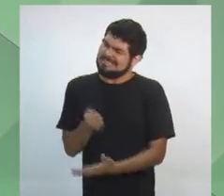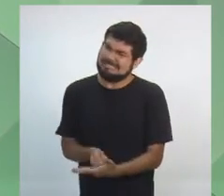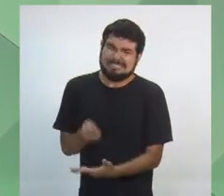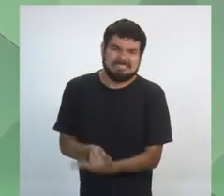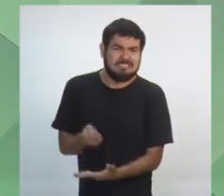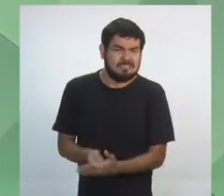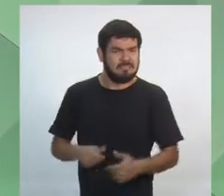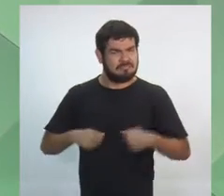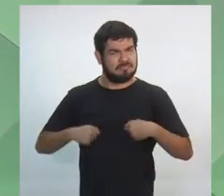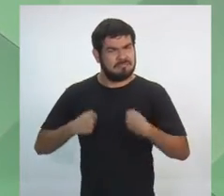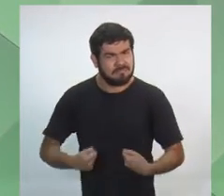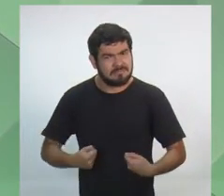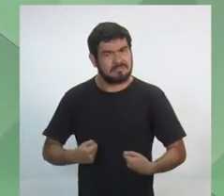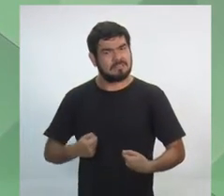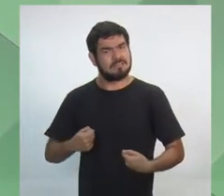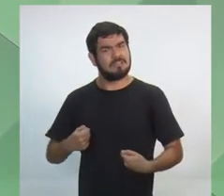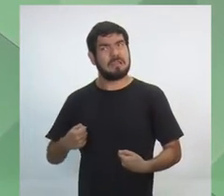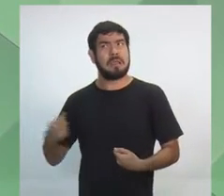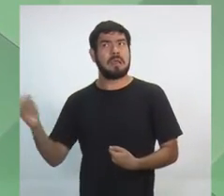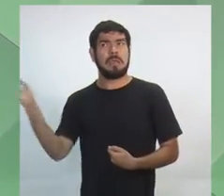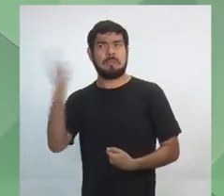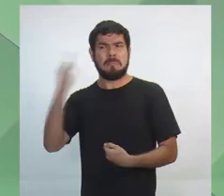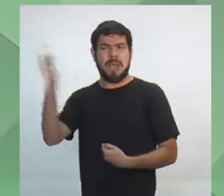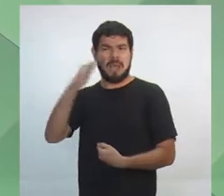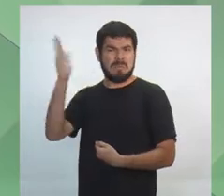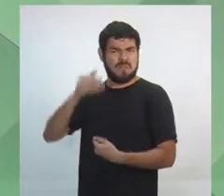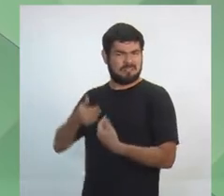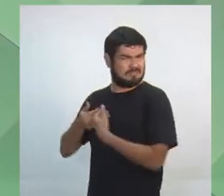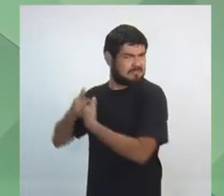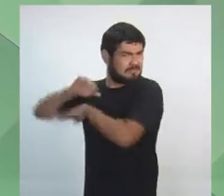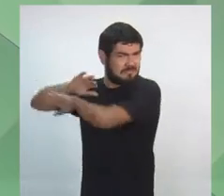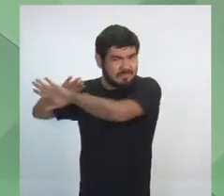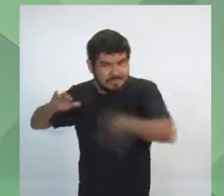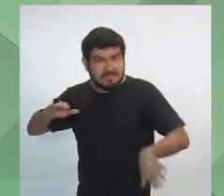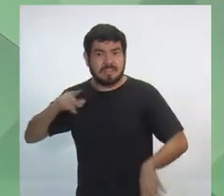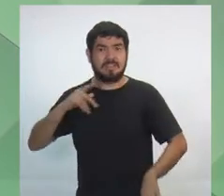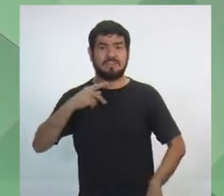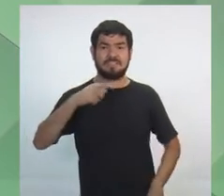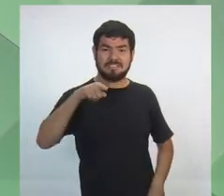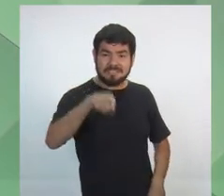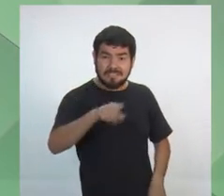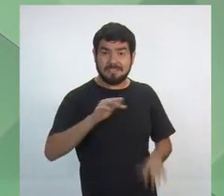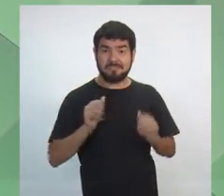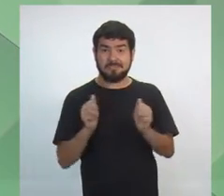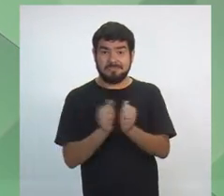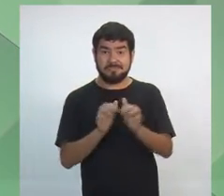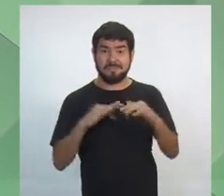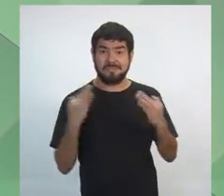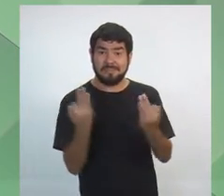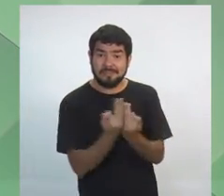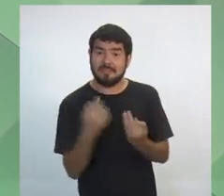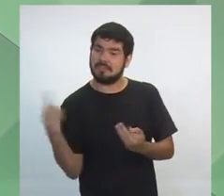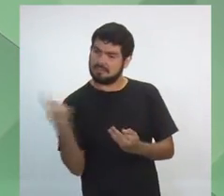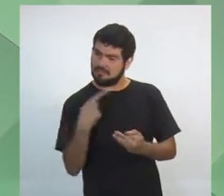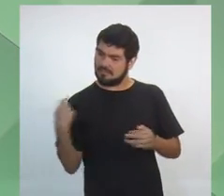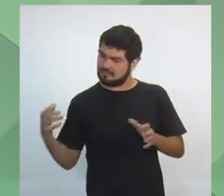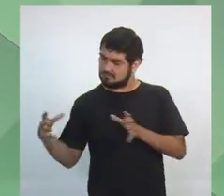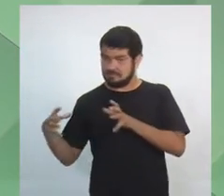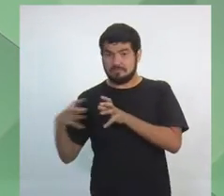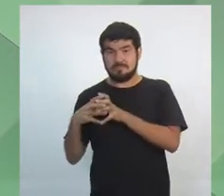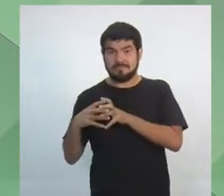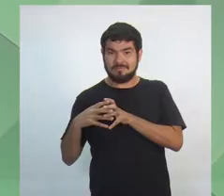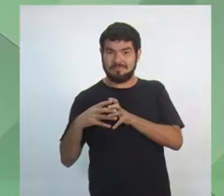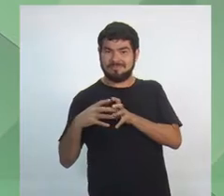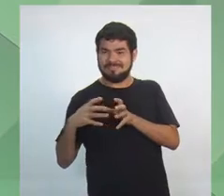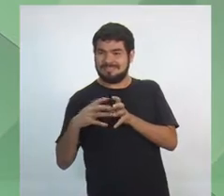tudo de mal que esse pessoal tem feito ao Brasil, e a você e a sua família. Para que, juntos, possamos construir um Amazonas mais